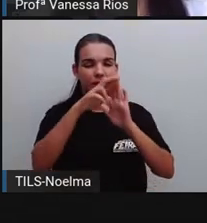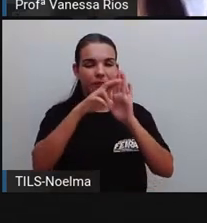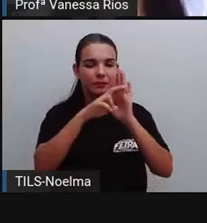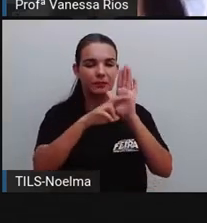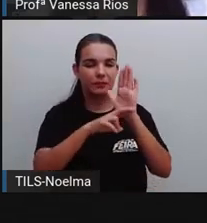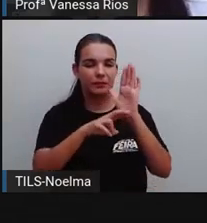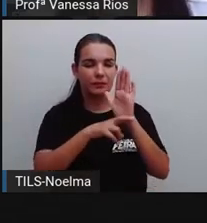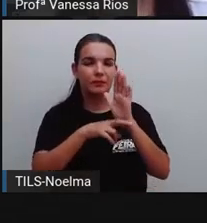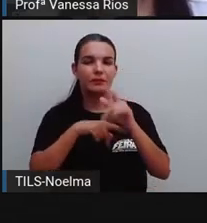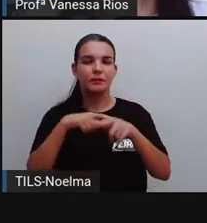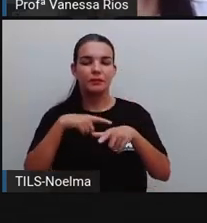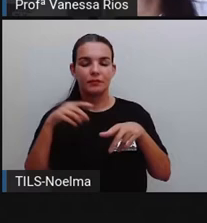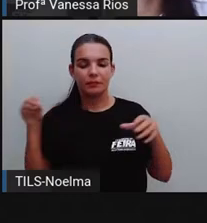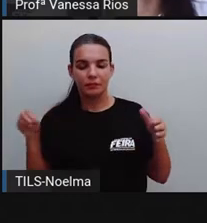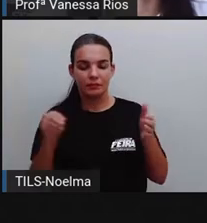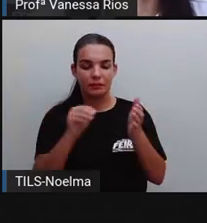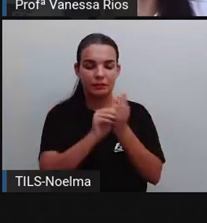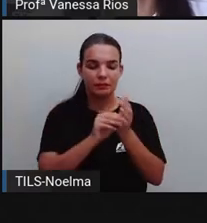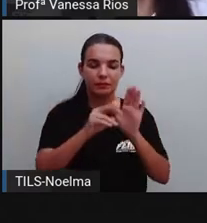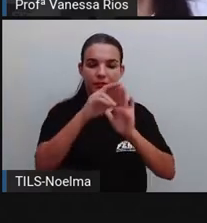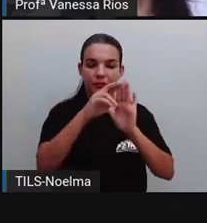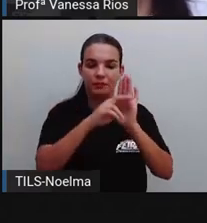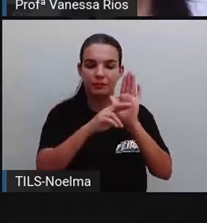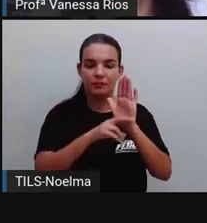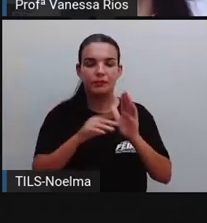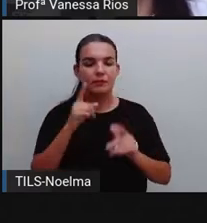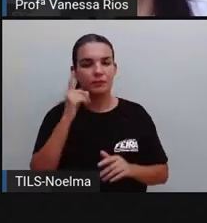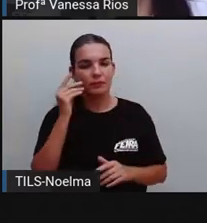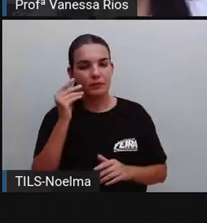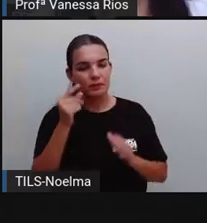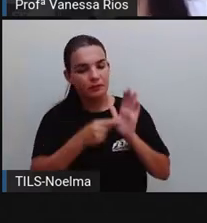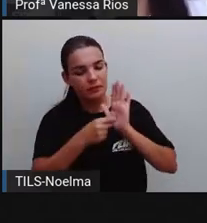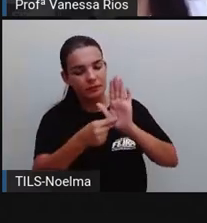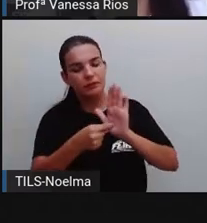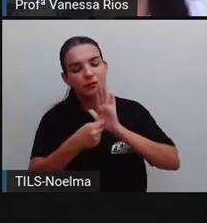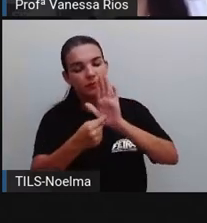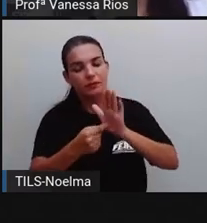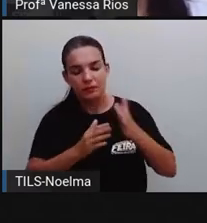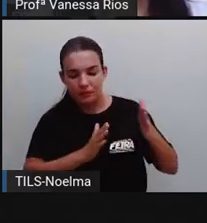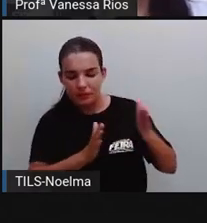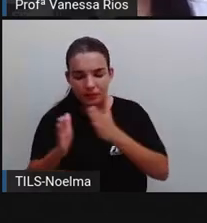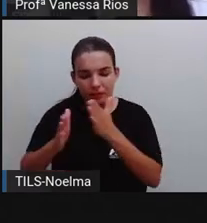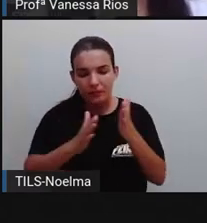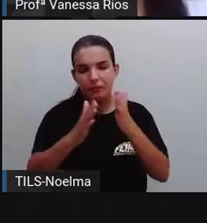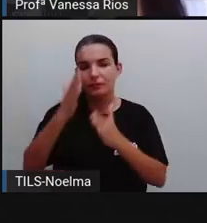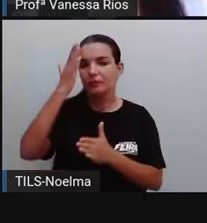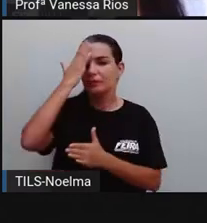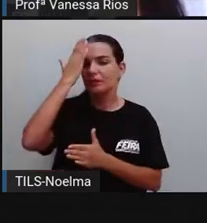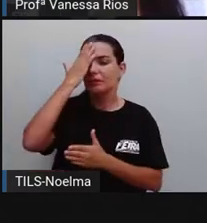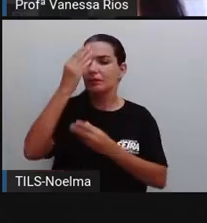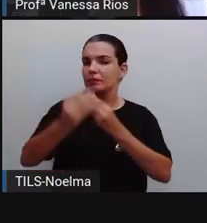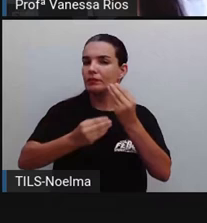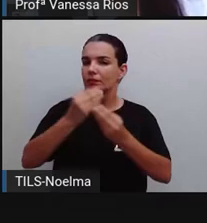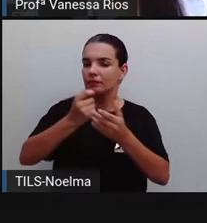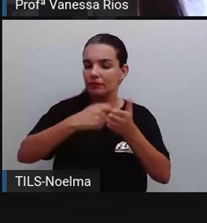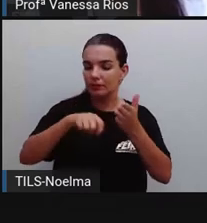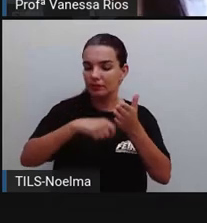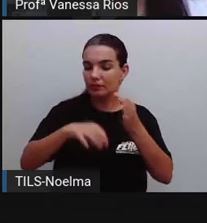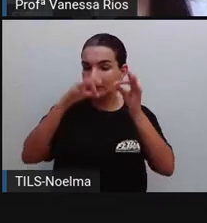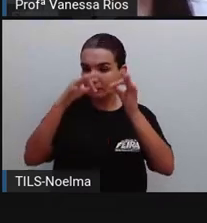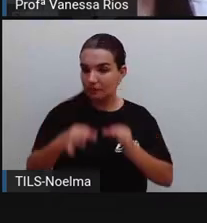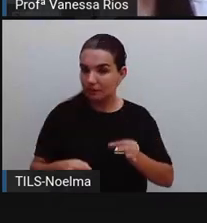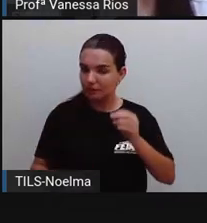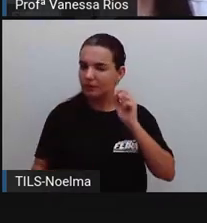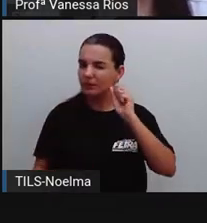fazem parte aí das regras que indicam, né? Que dão aí a gente o caminho para sabermos escrever corretamente.